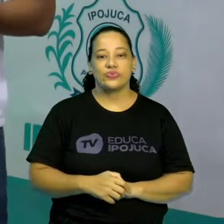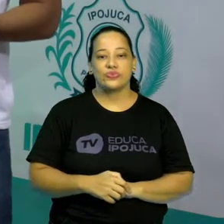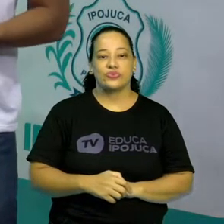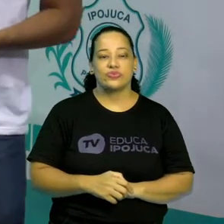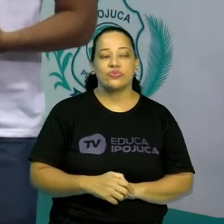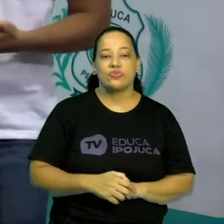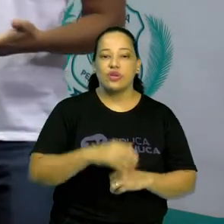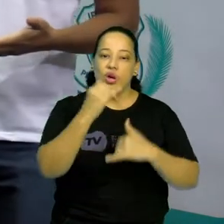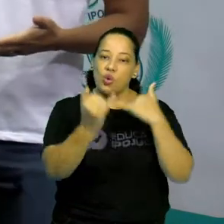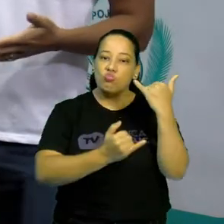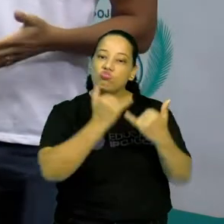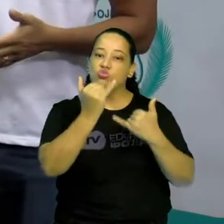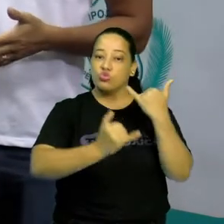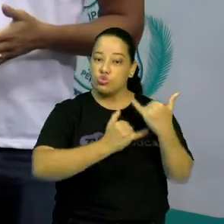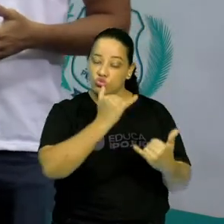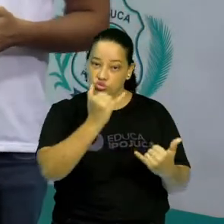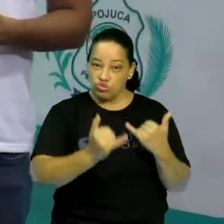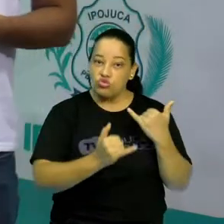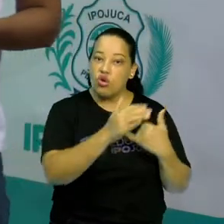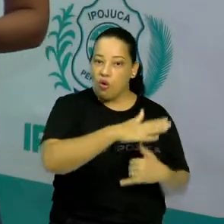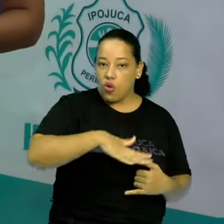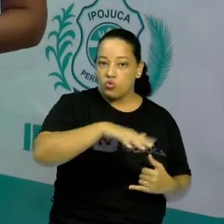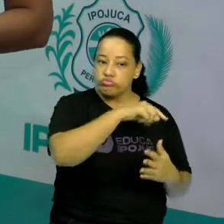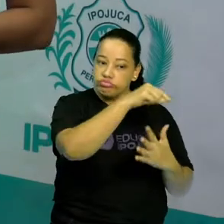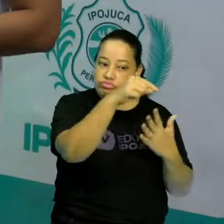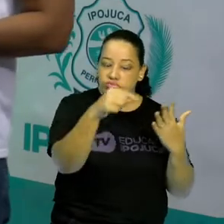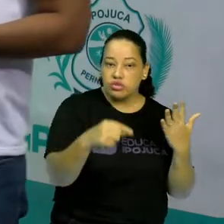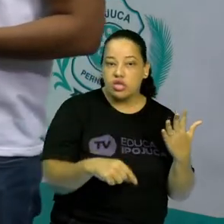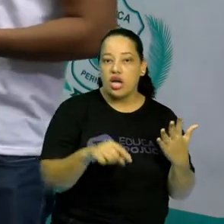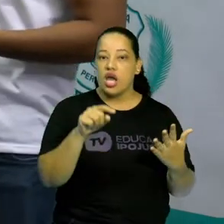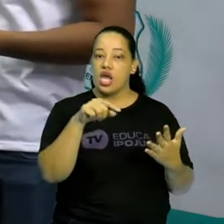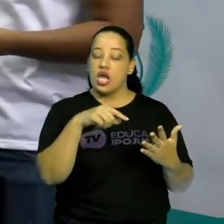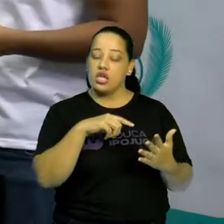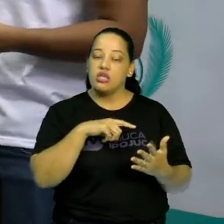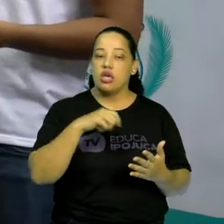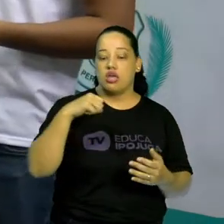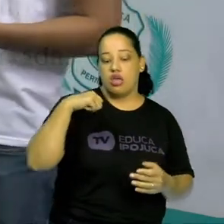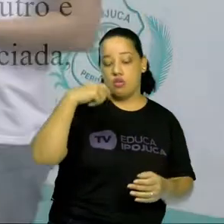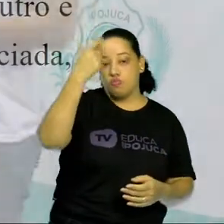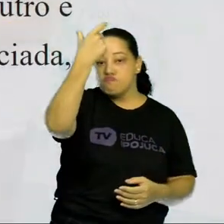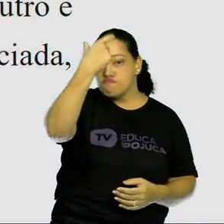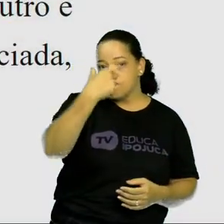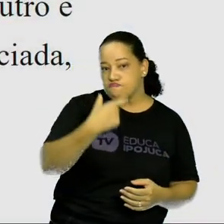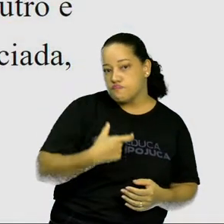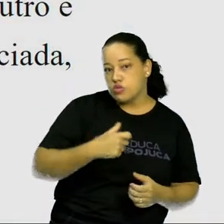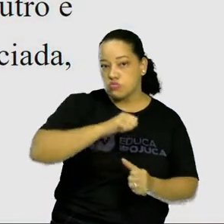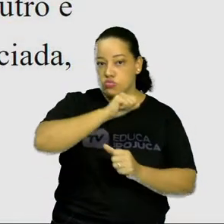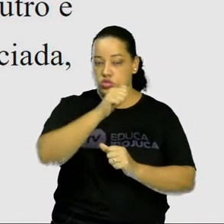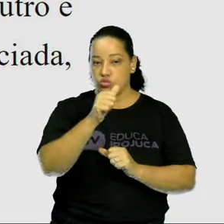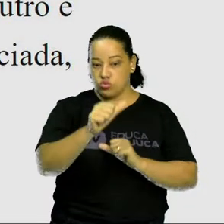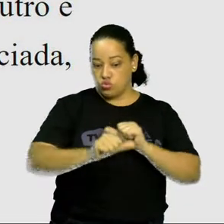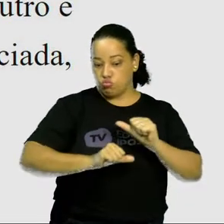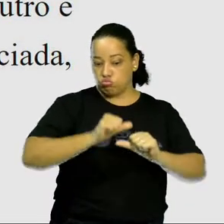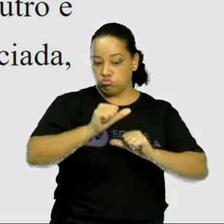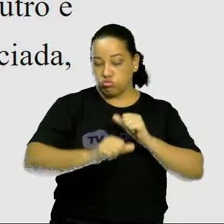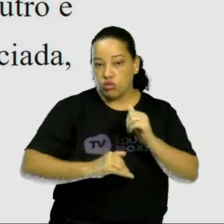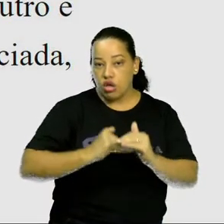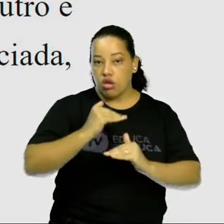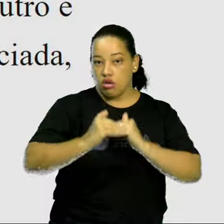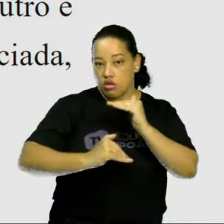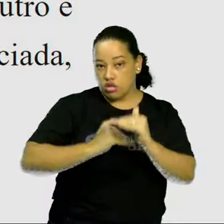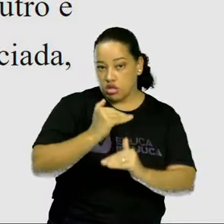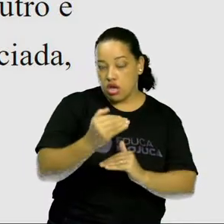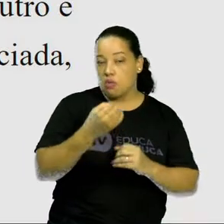Os jogos populares e a formação da personalidade é um importante instrumento para o desenvolvimento da